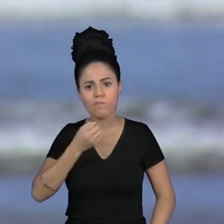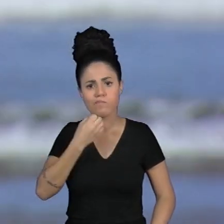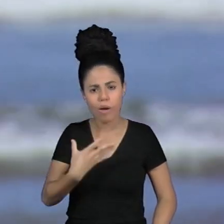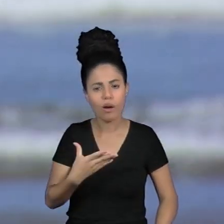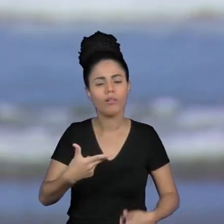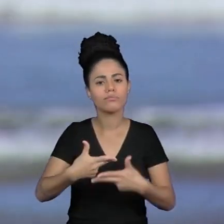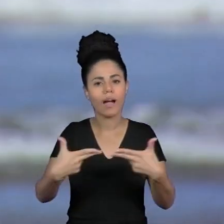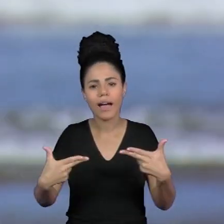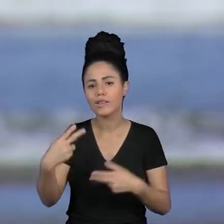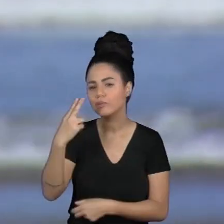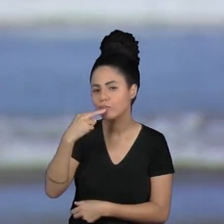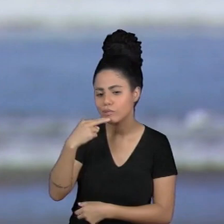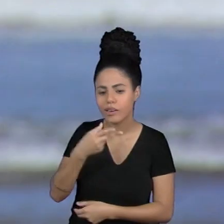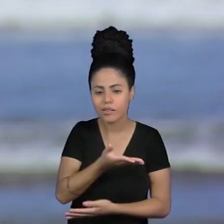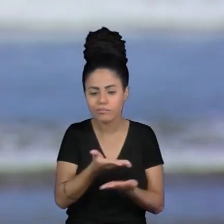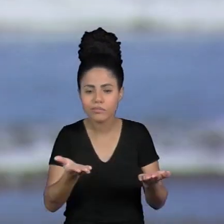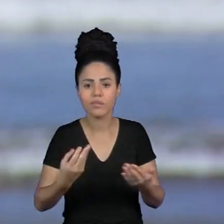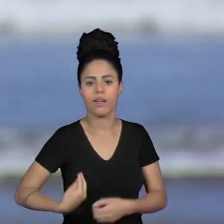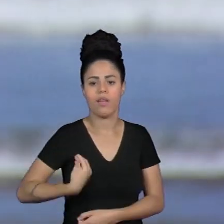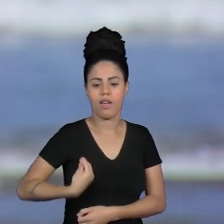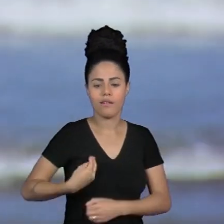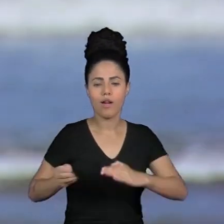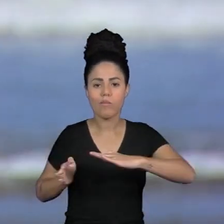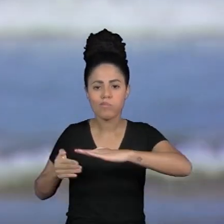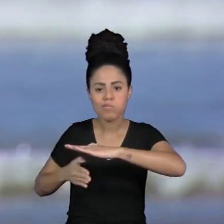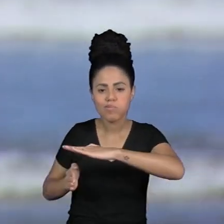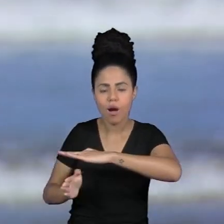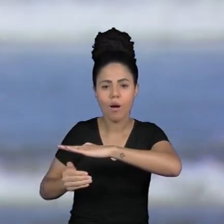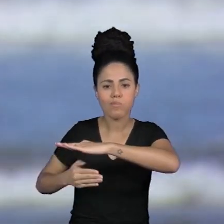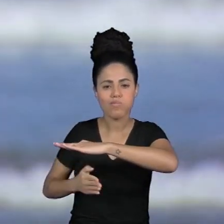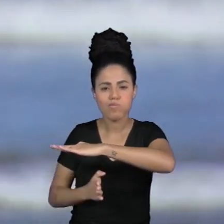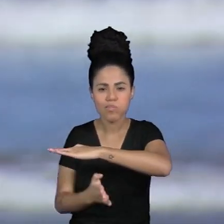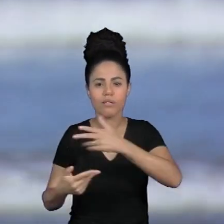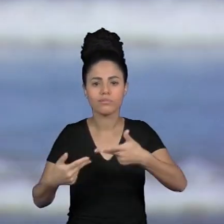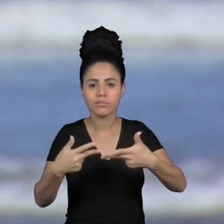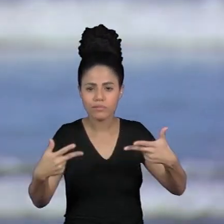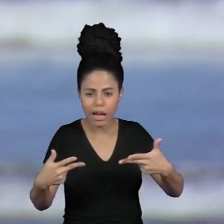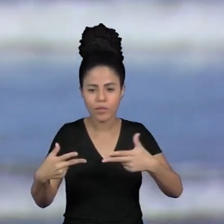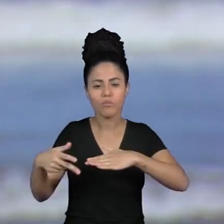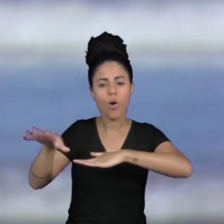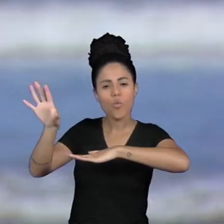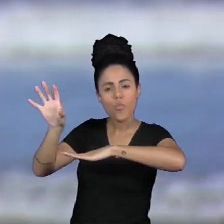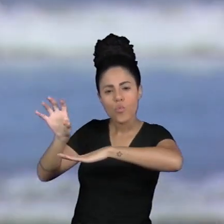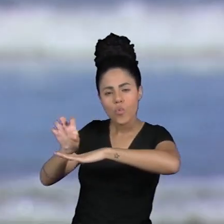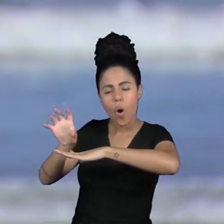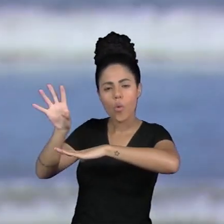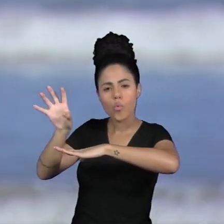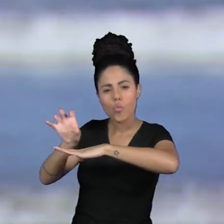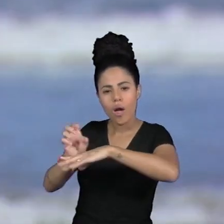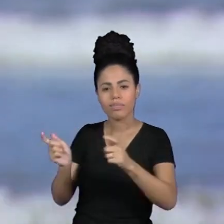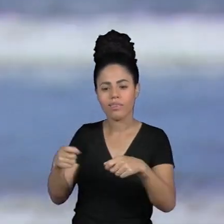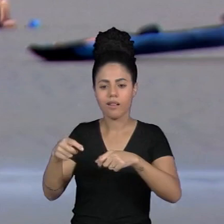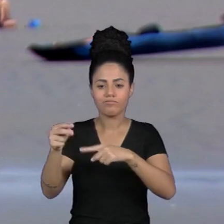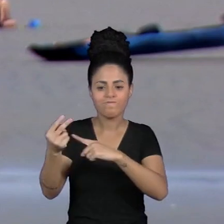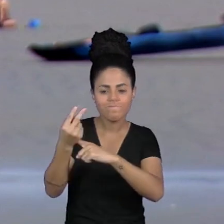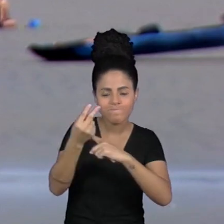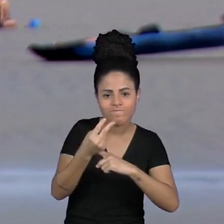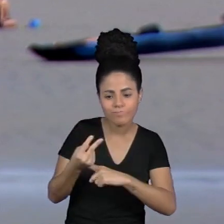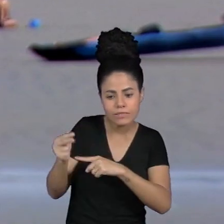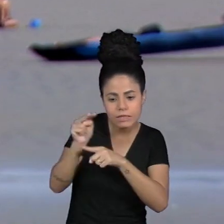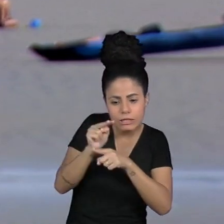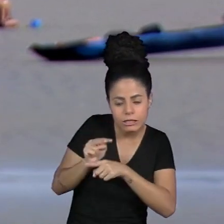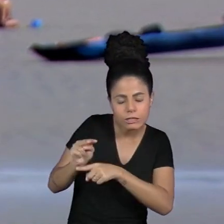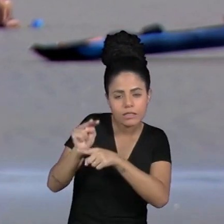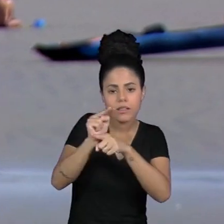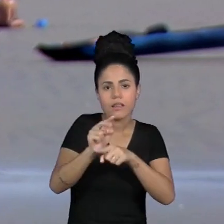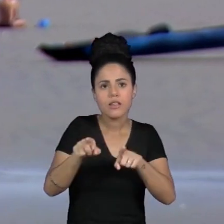pelo fato dos recifes da costa do Brasil receberem menos insolação o que faz com que estejam protegidos ainda